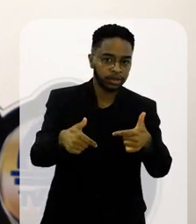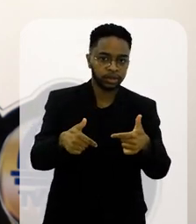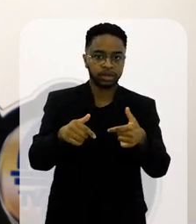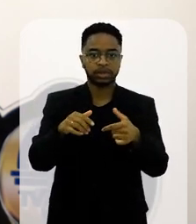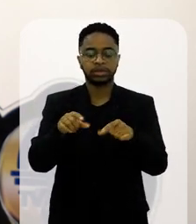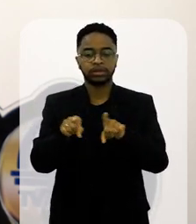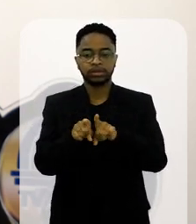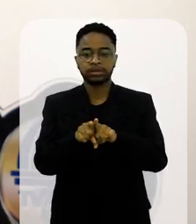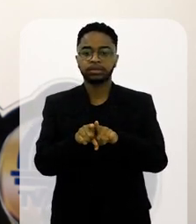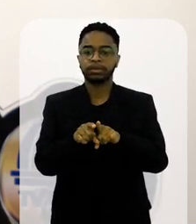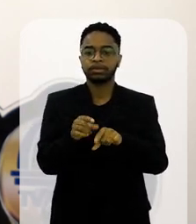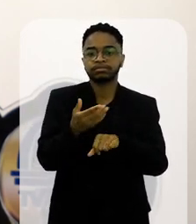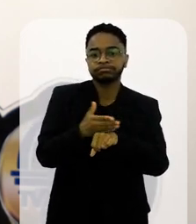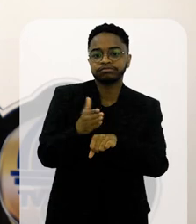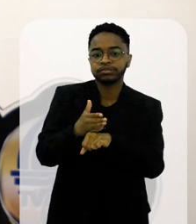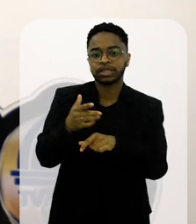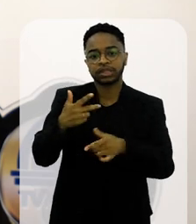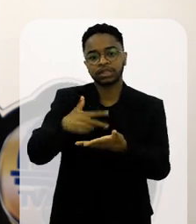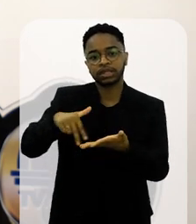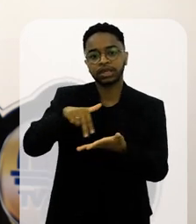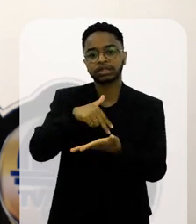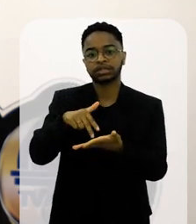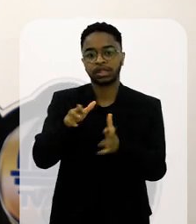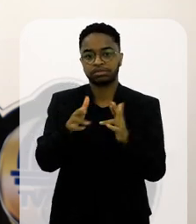executado, coreografado, fica em sua